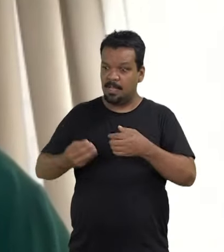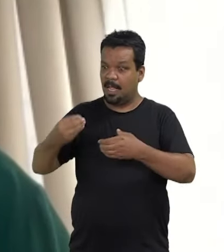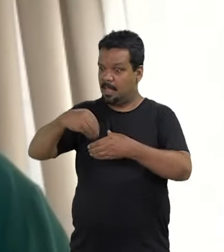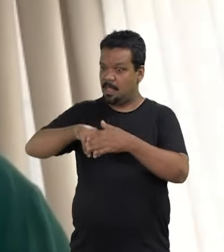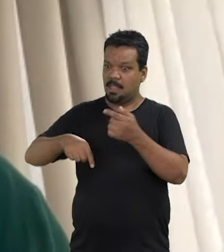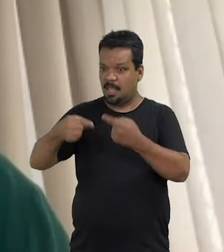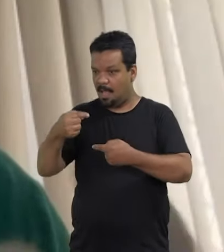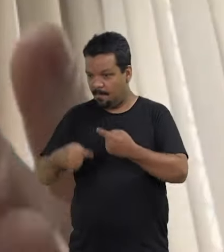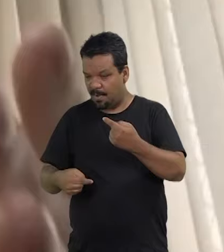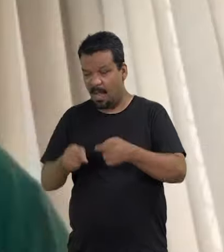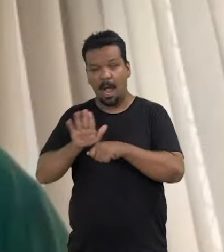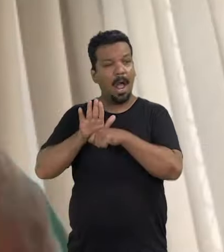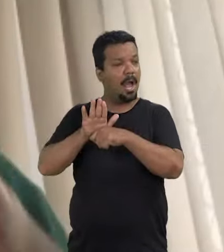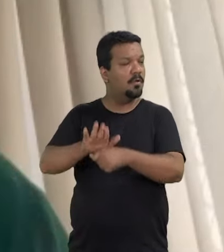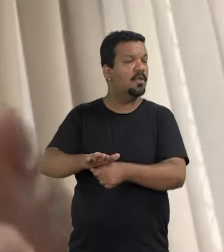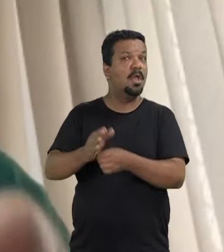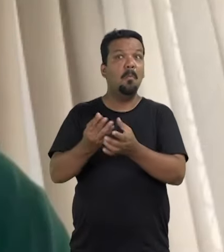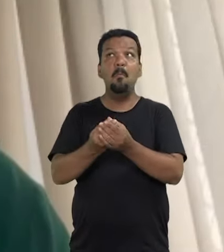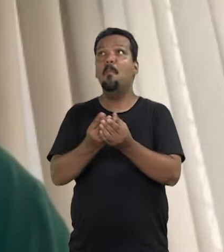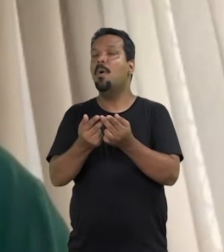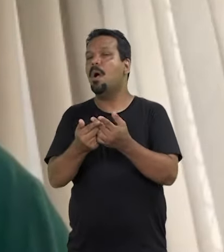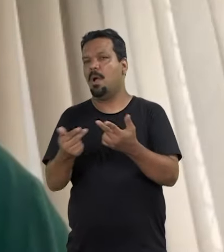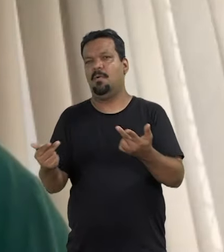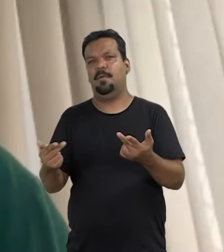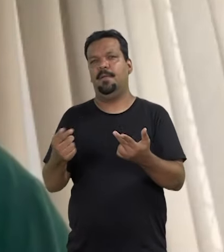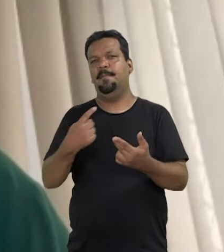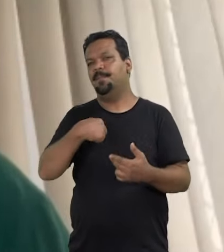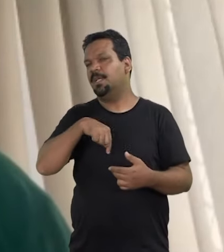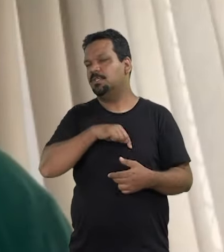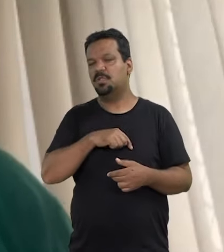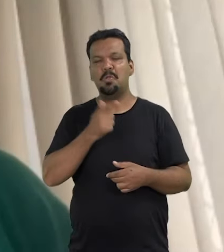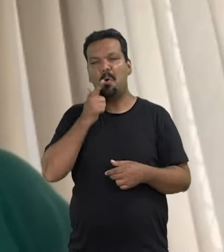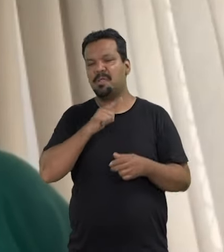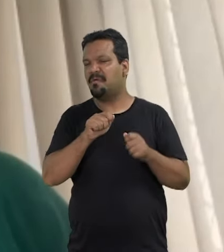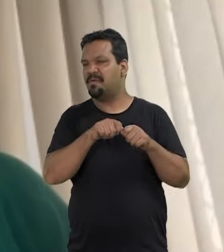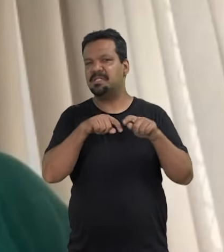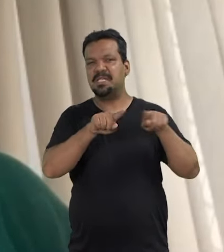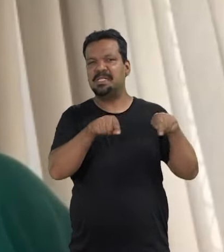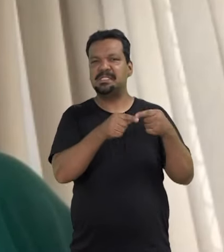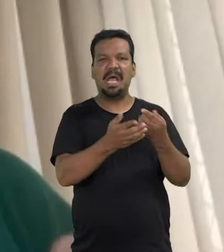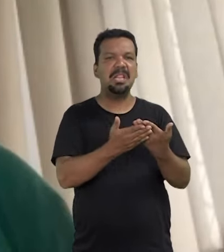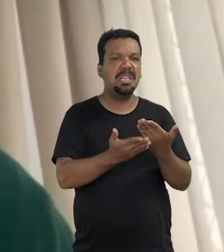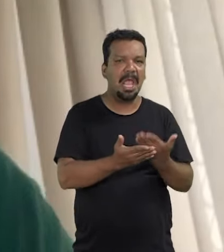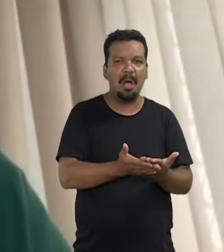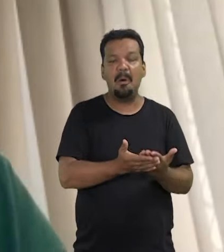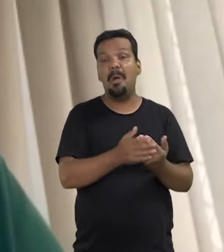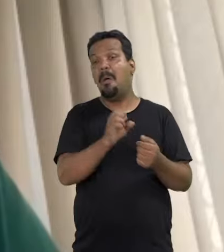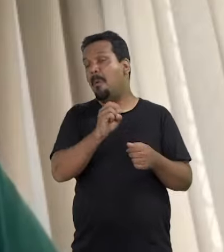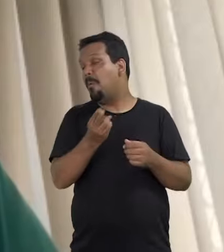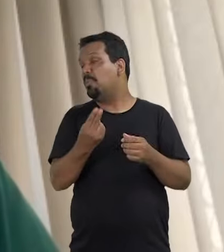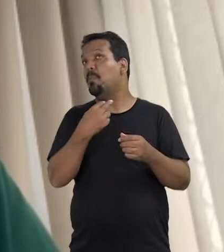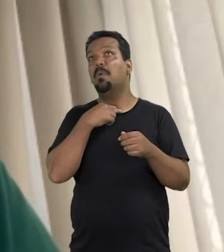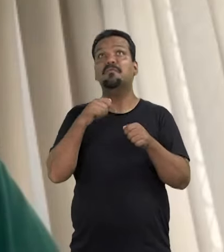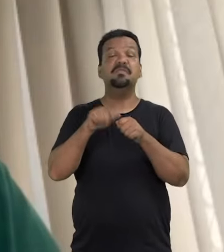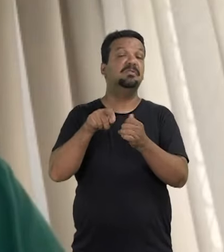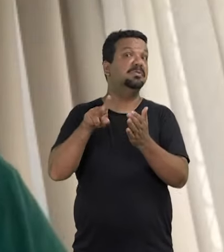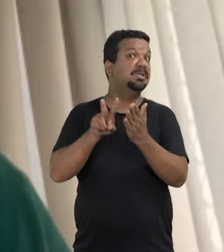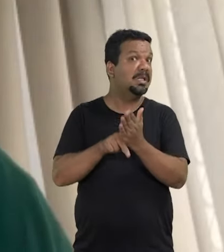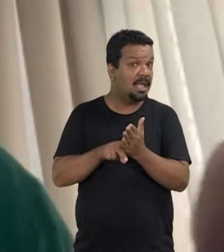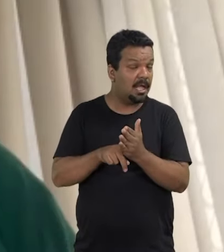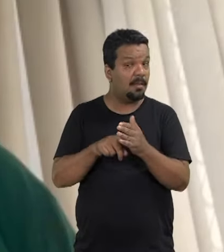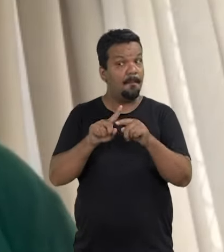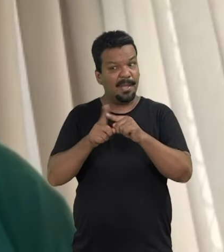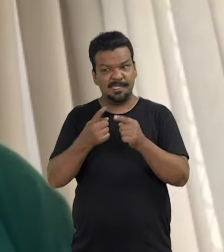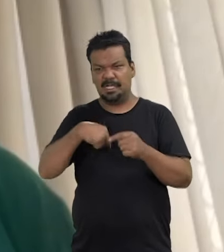estar na política, ajuda em muita coisa que a gente não pode fazer na sala de aula, que a gente não pode fazer no sindicato,